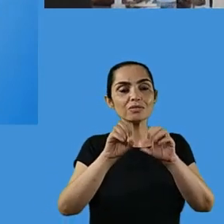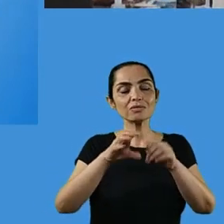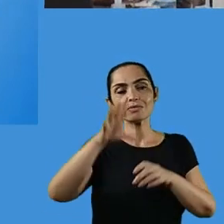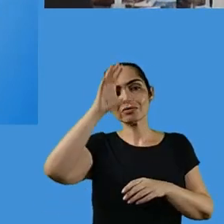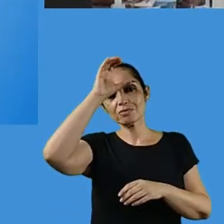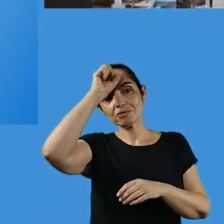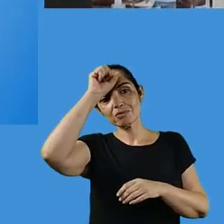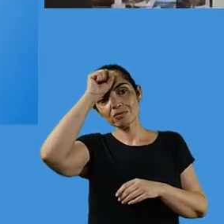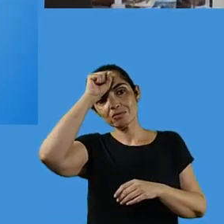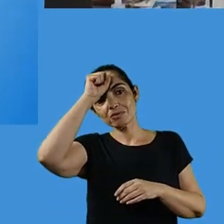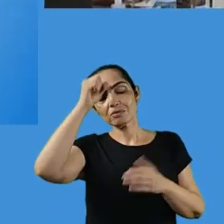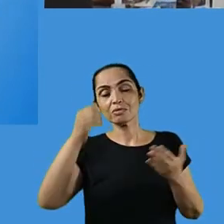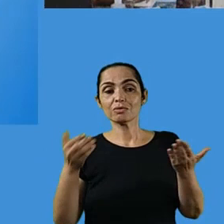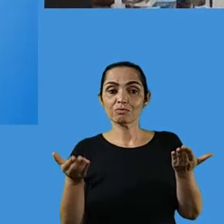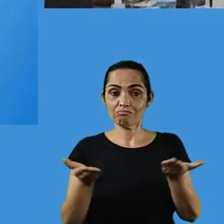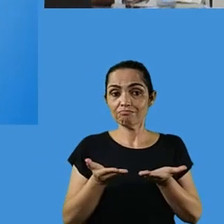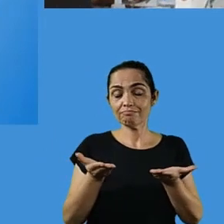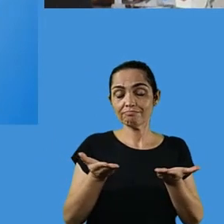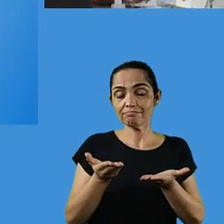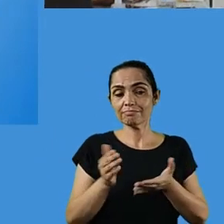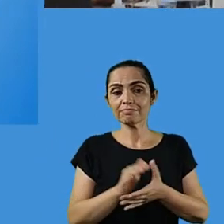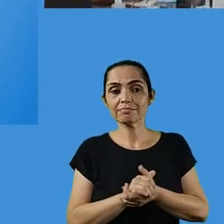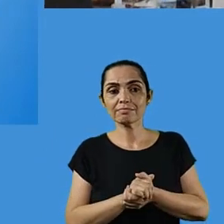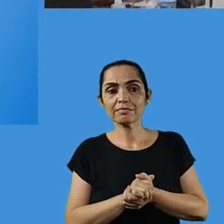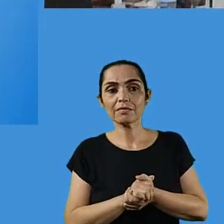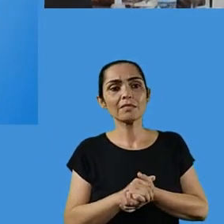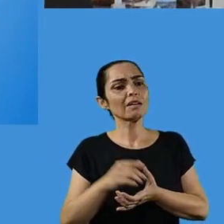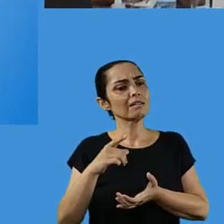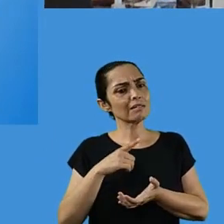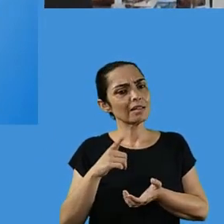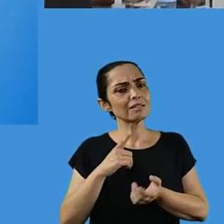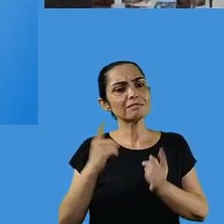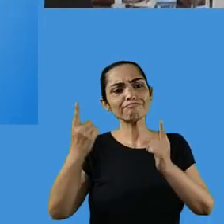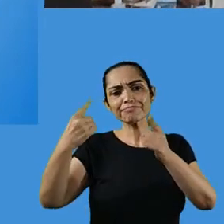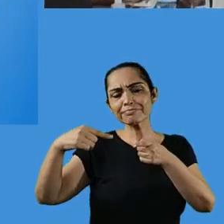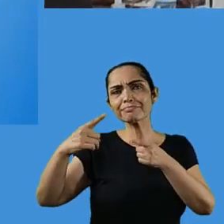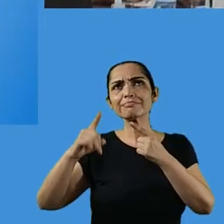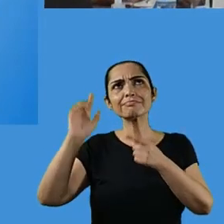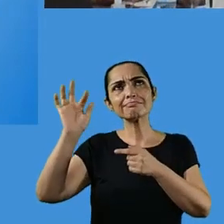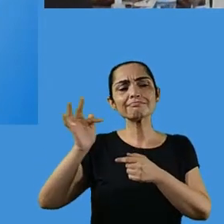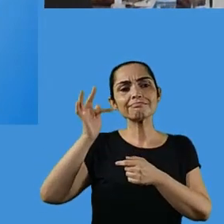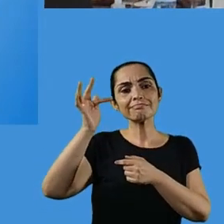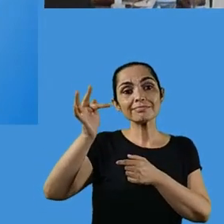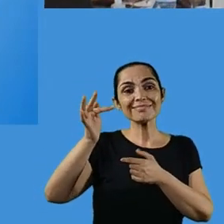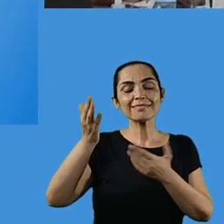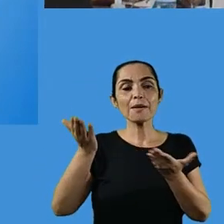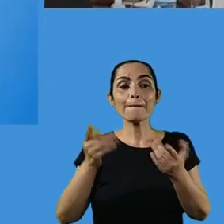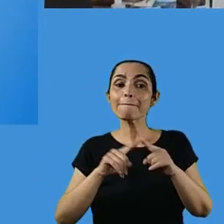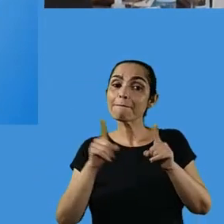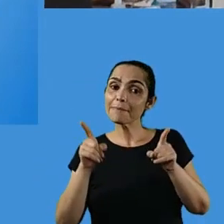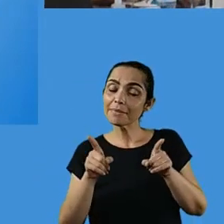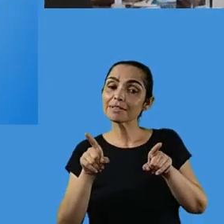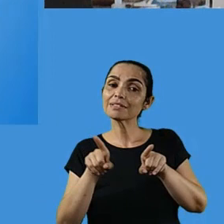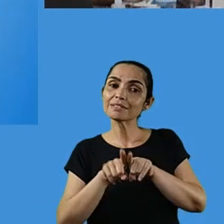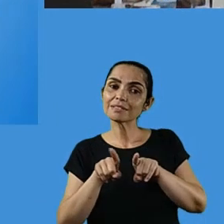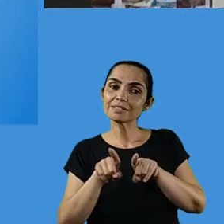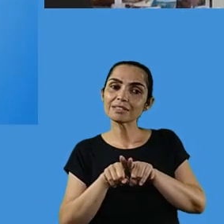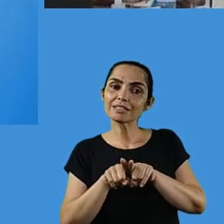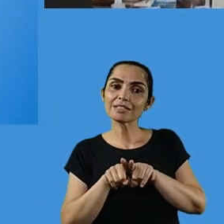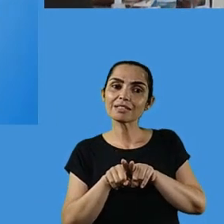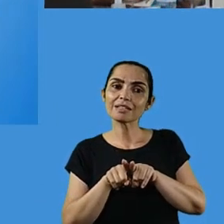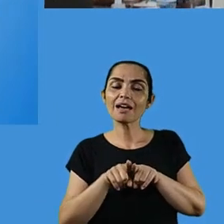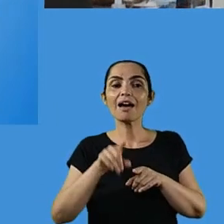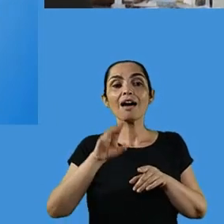acreditar é a esperança maior, porque quando a gente lê essa palavra, e eu acredito muito que nós não nos negamos à